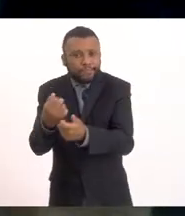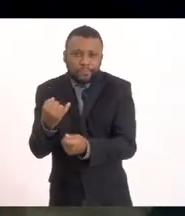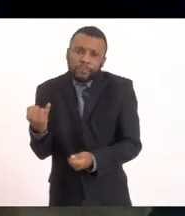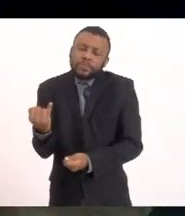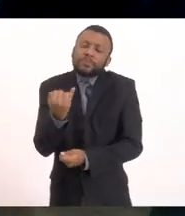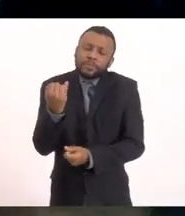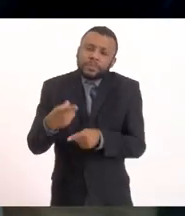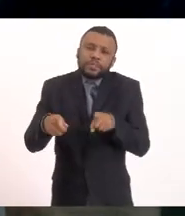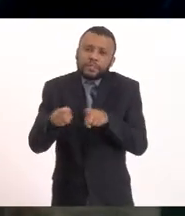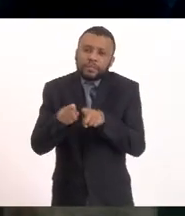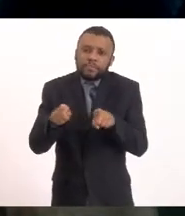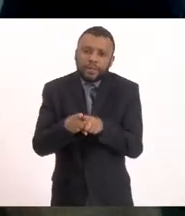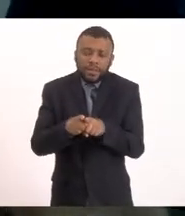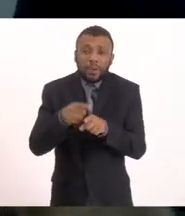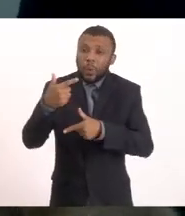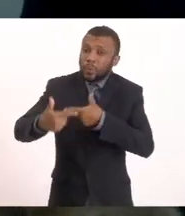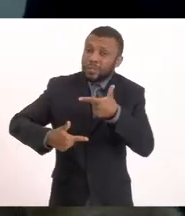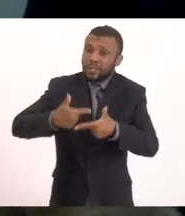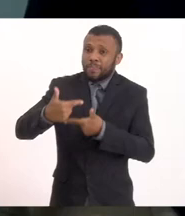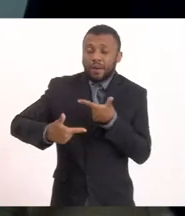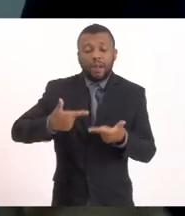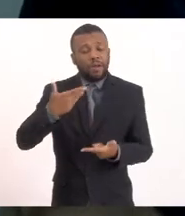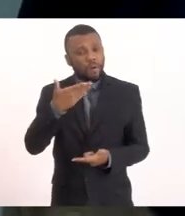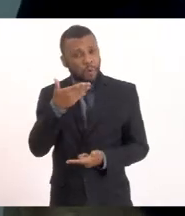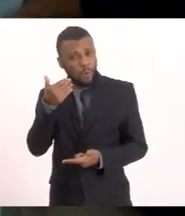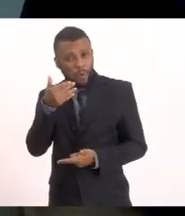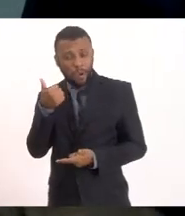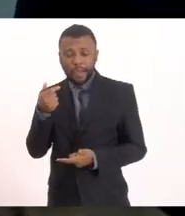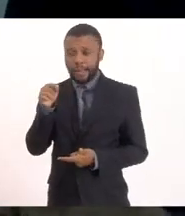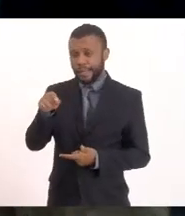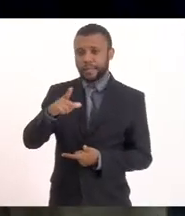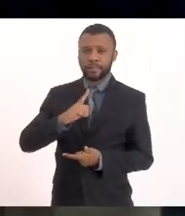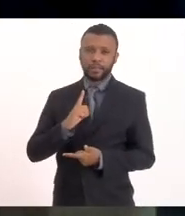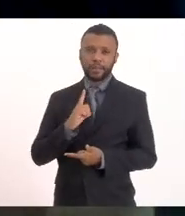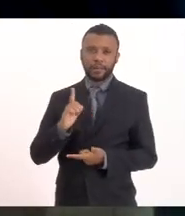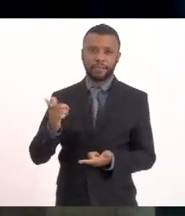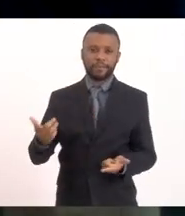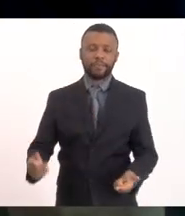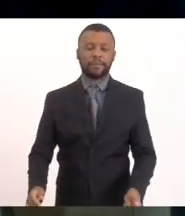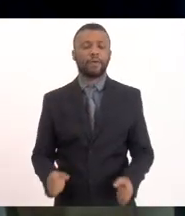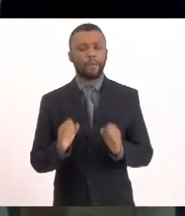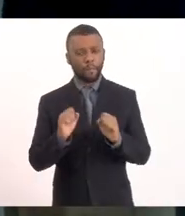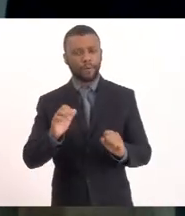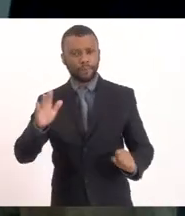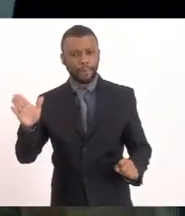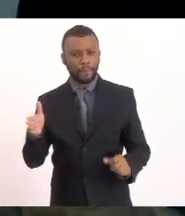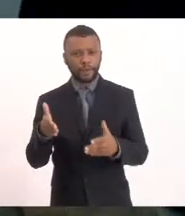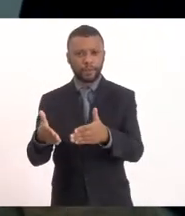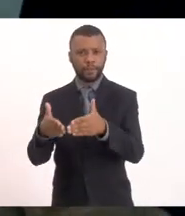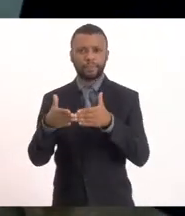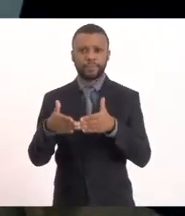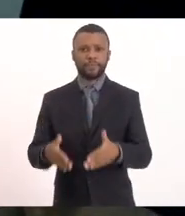Difundido O trabalho E as melhorias Que ele causou Pode passar Por gentileza